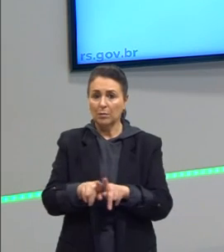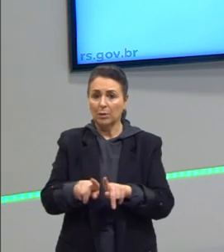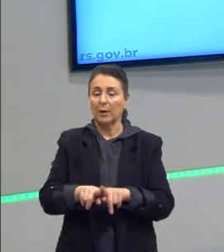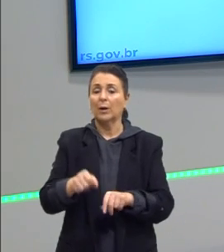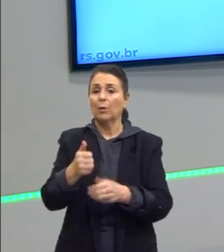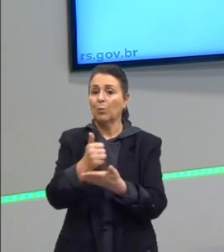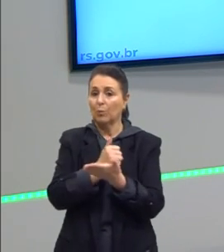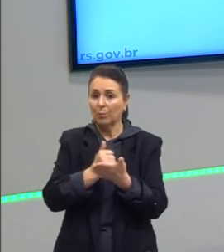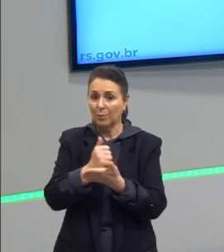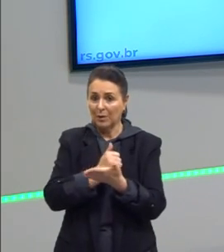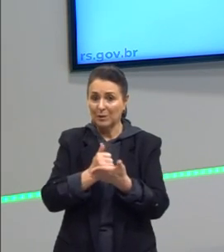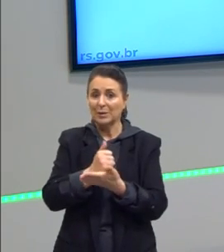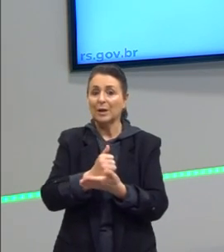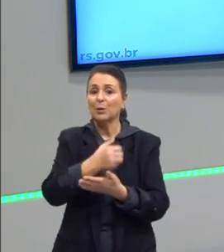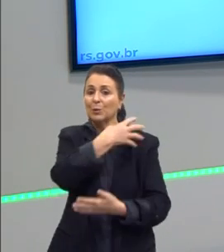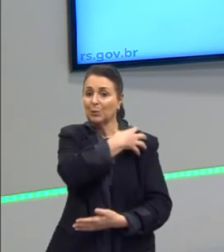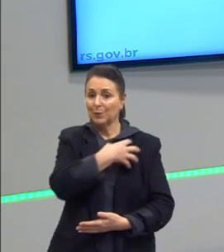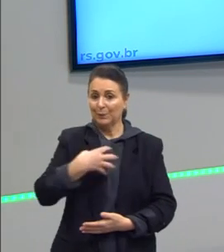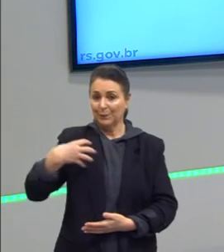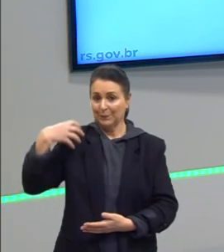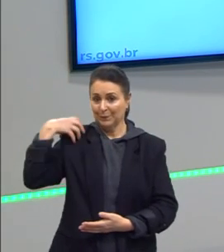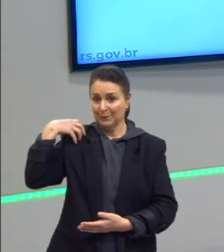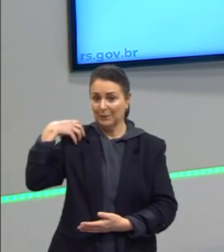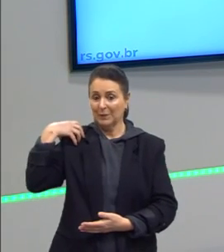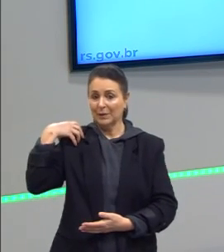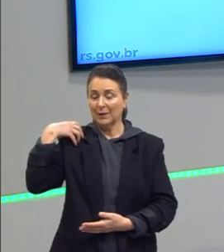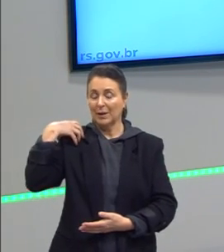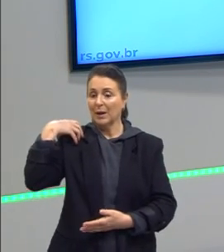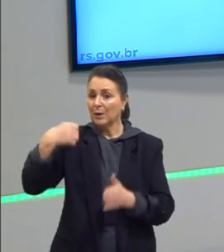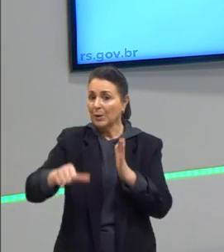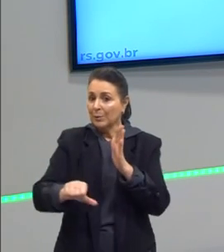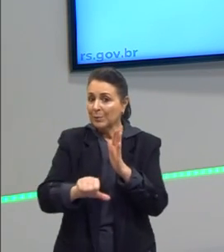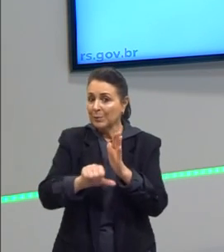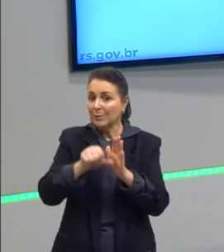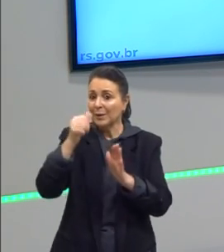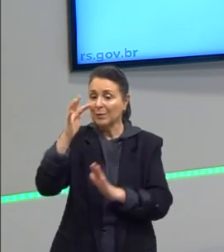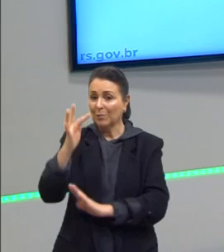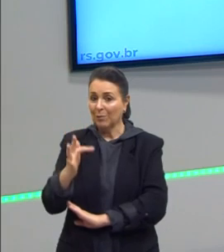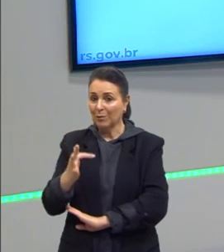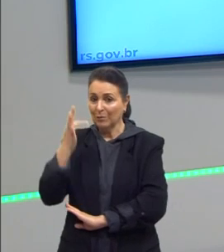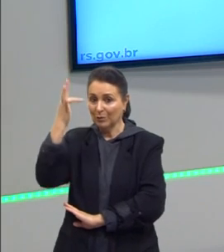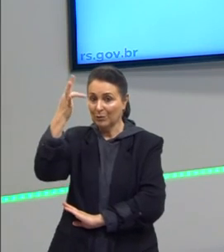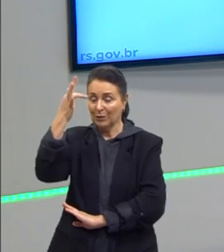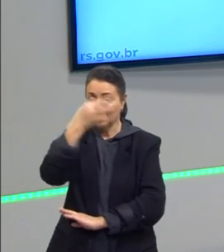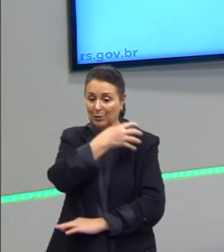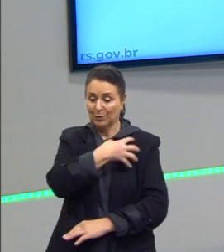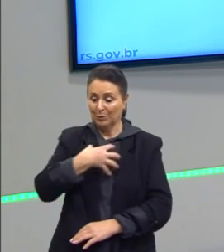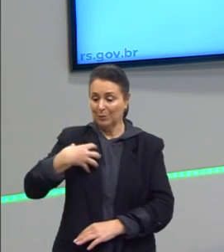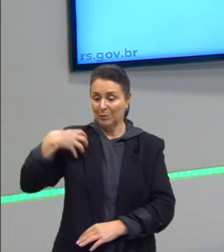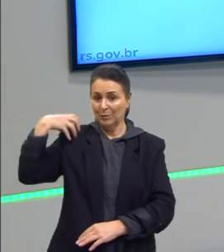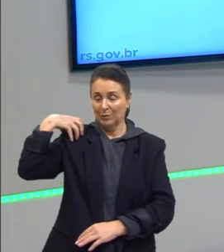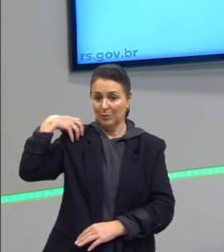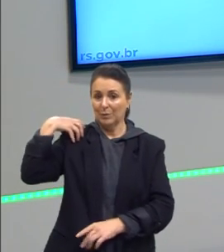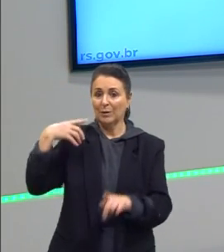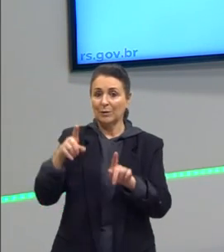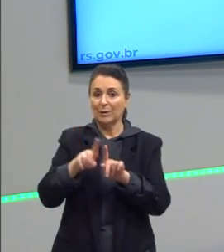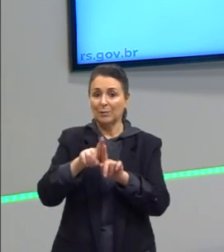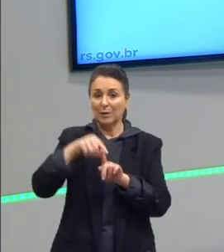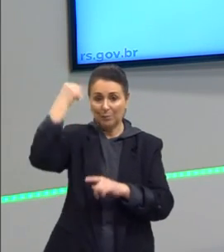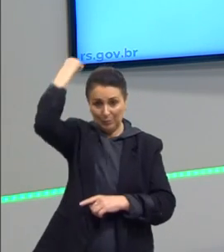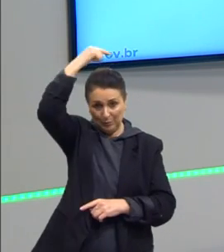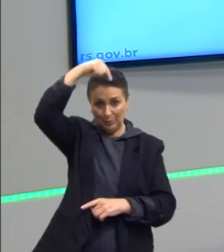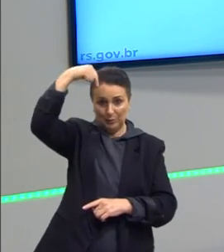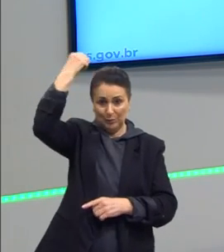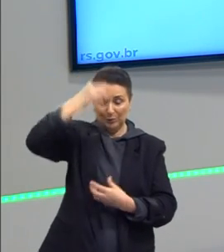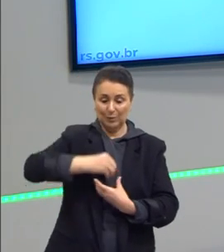Aristotelismo. E aí a causa primeira, a filosofia primeira do Aristóteles, para o Santo Tomás de Aquino,